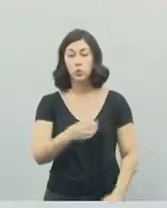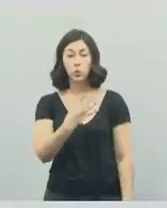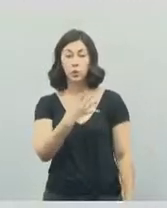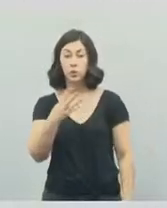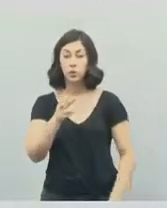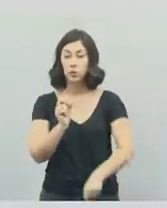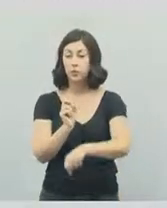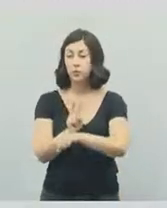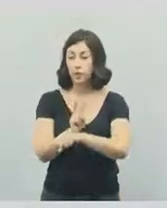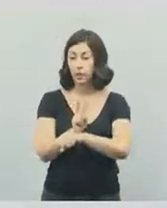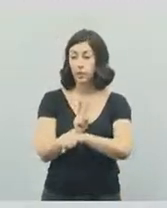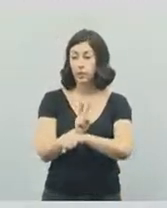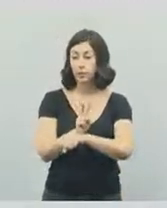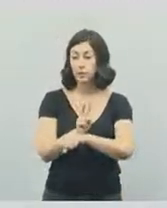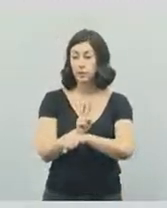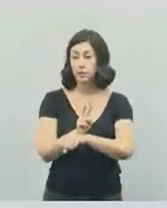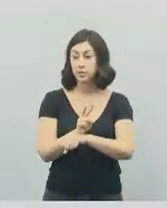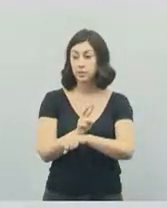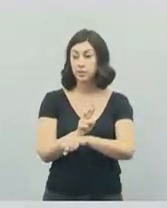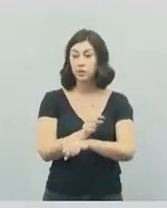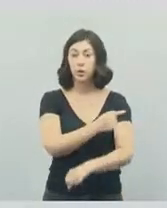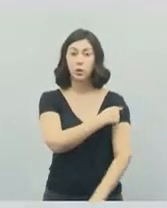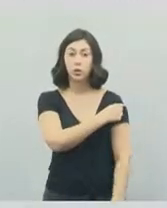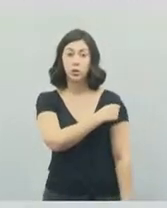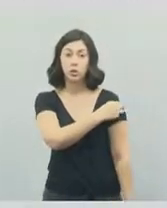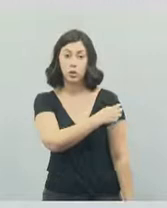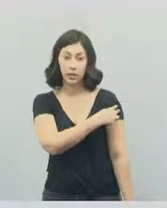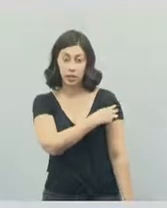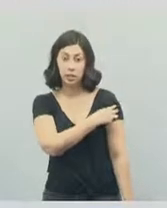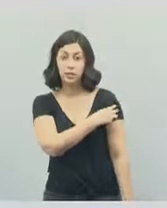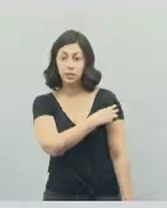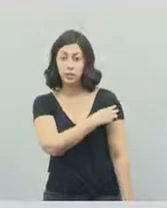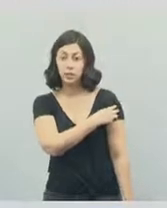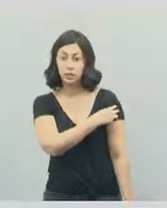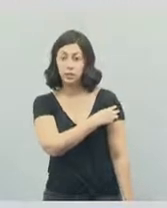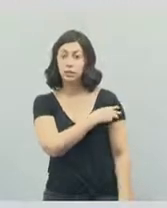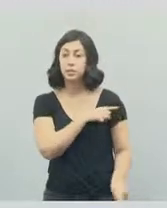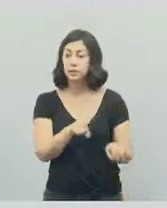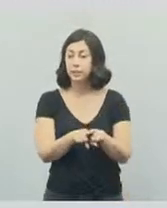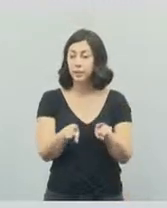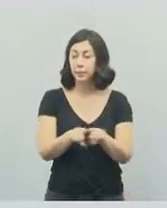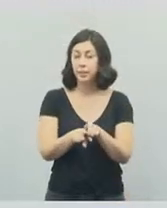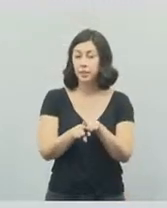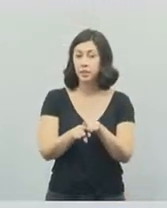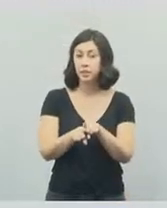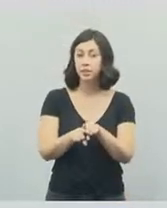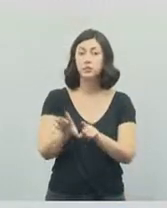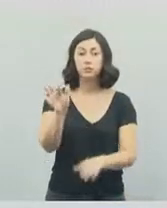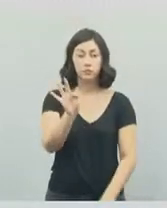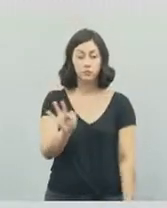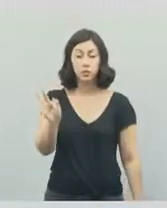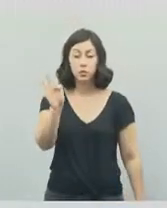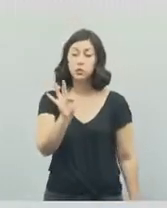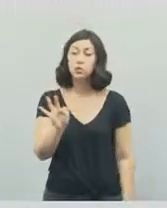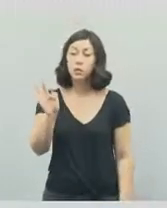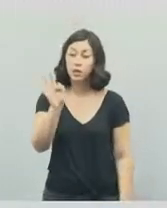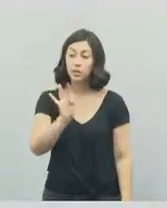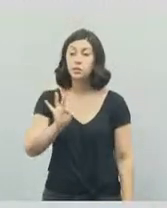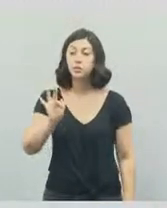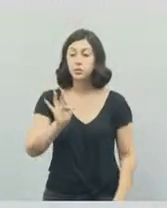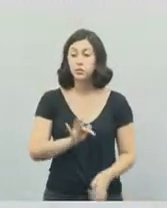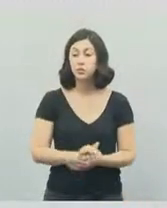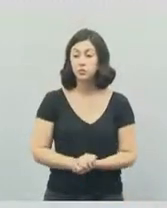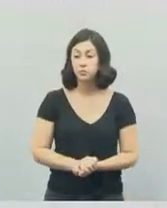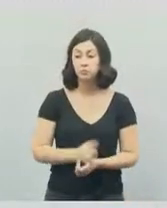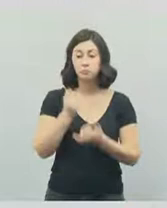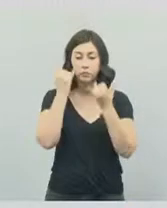vagas de médio, ensino médio, e superior, informações do Boletim Oficial, 27